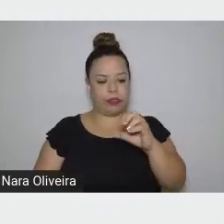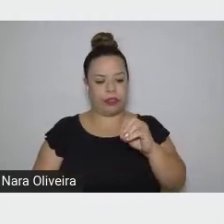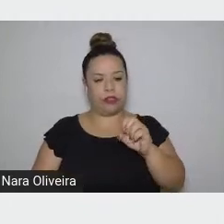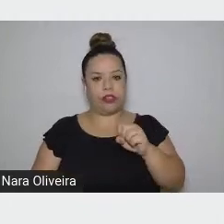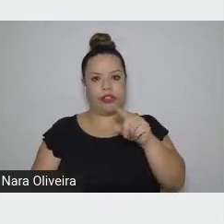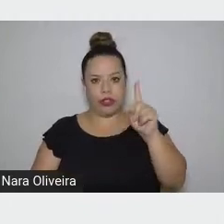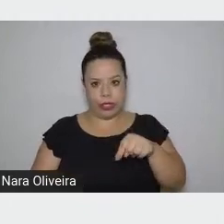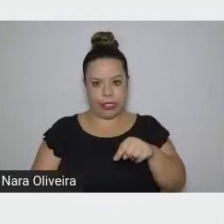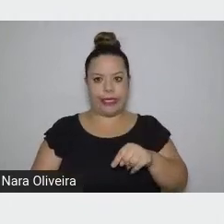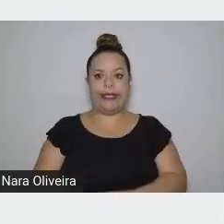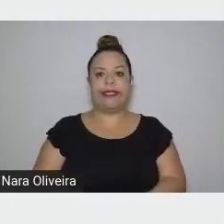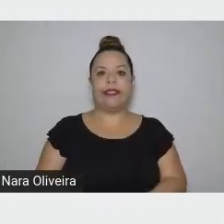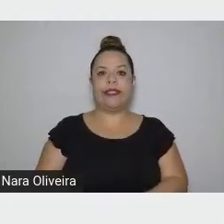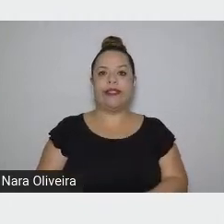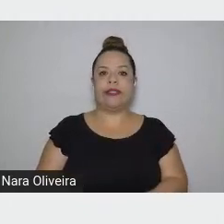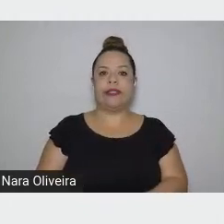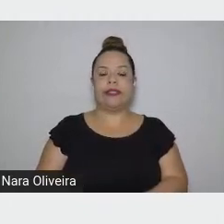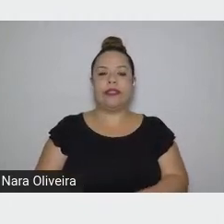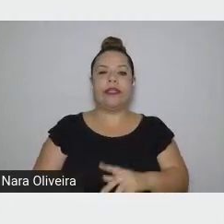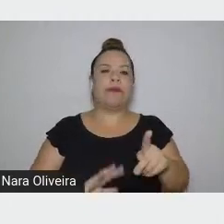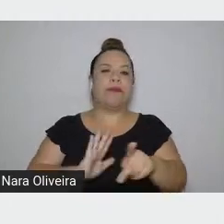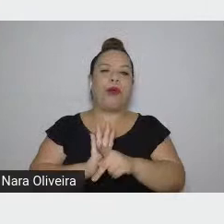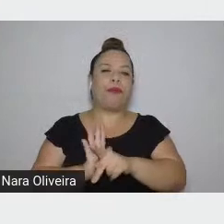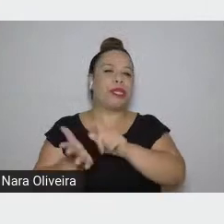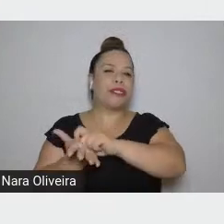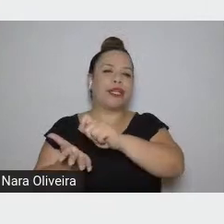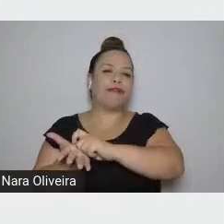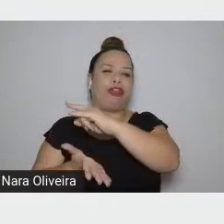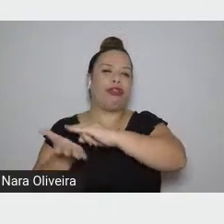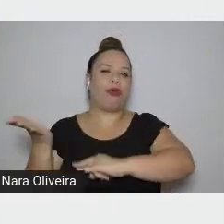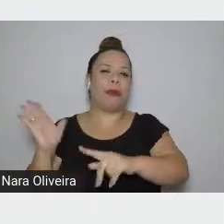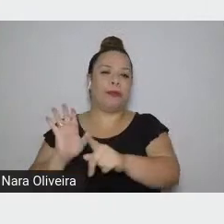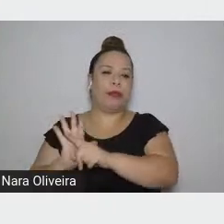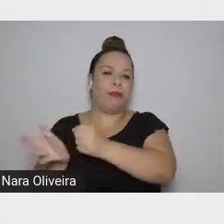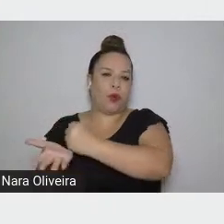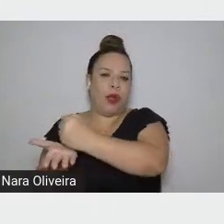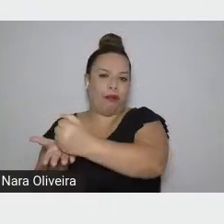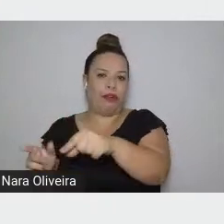esse escriturário, ele tem muito a ver também com